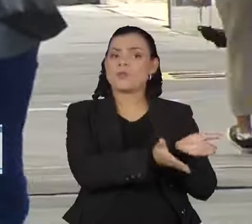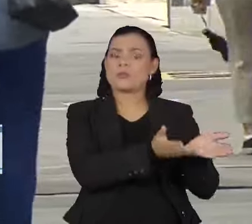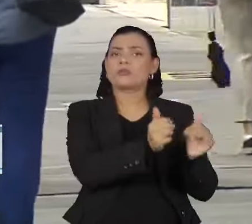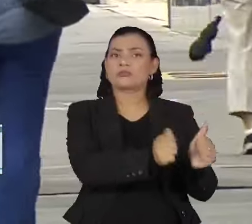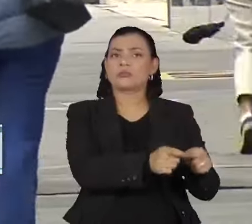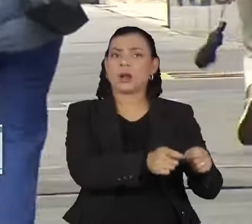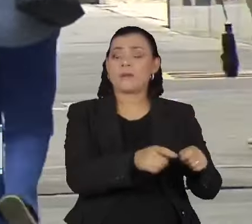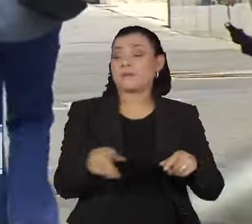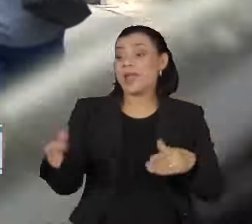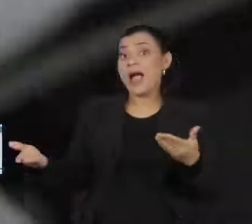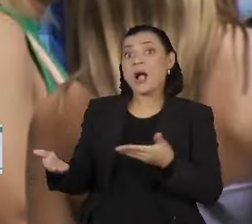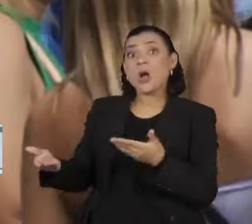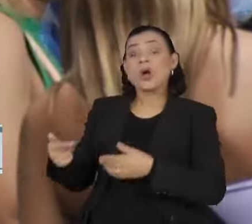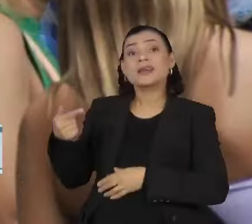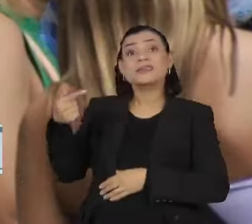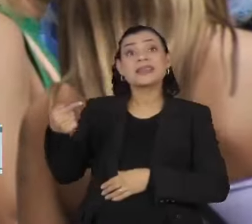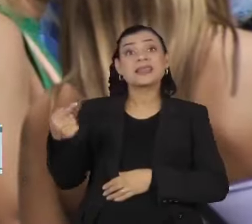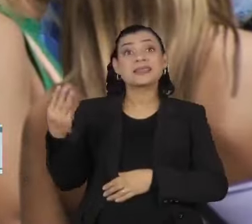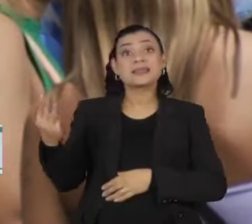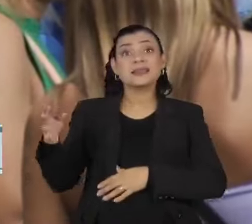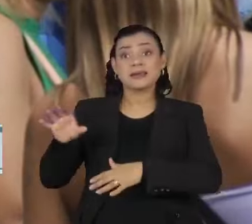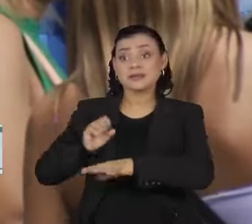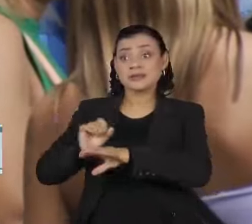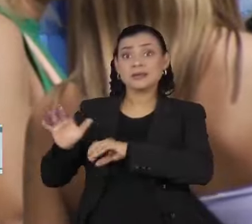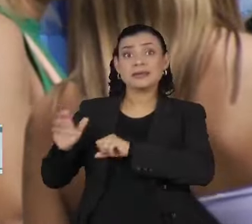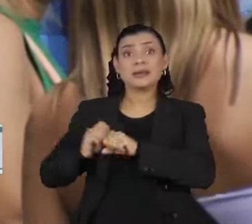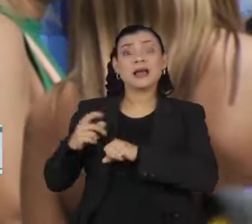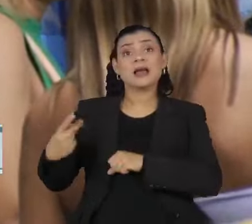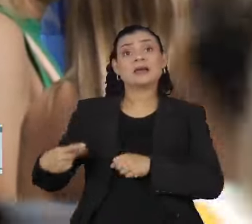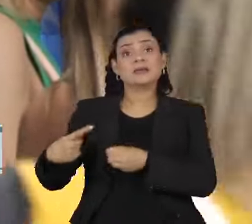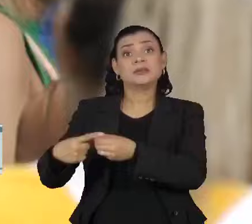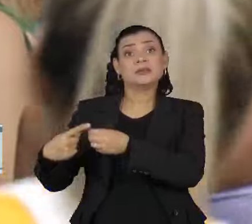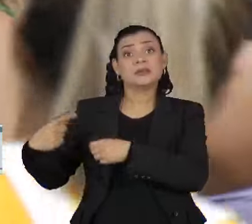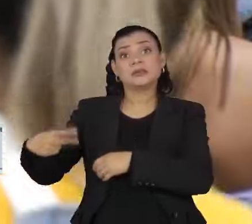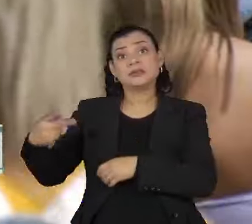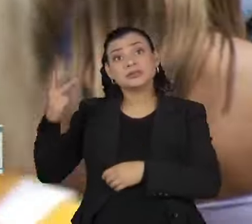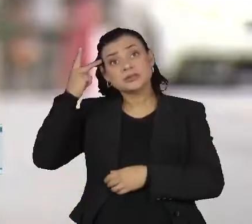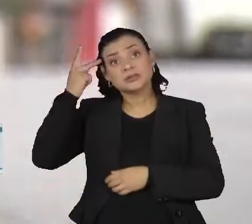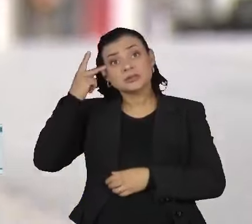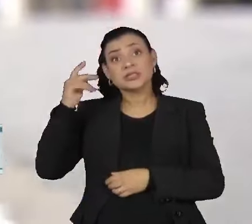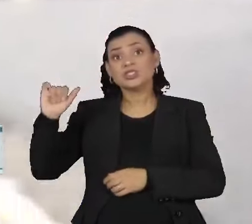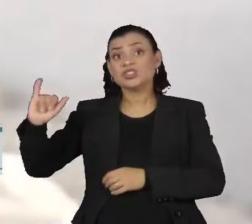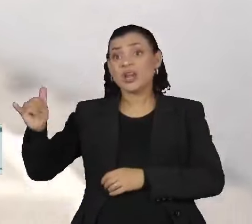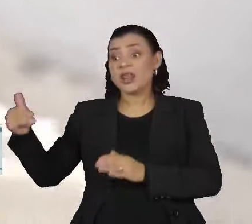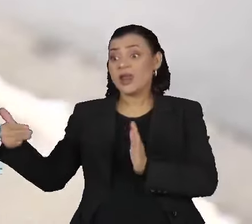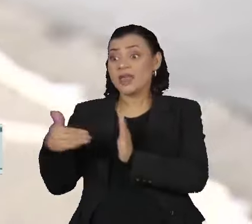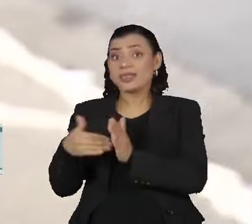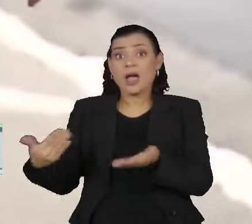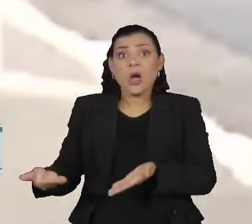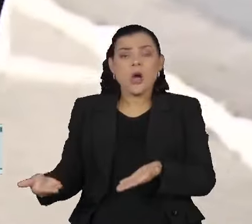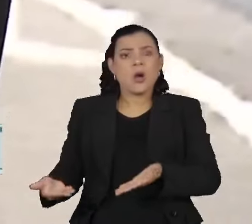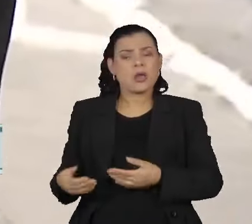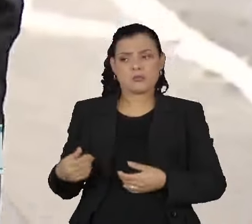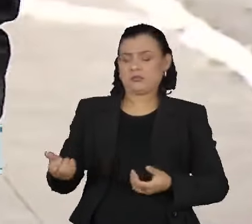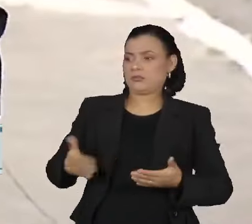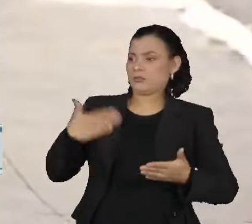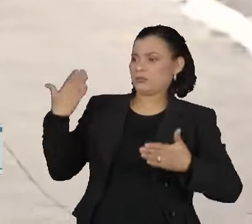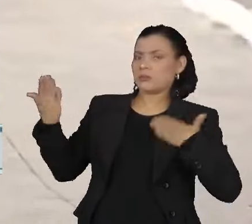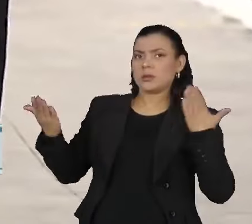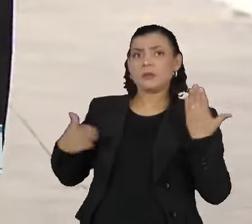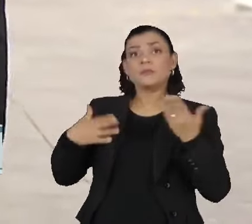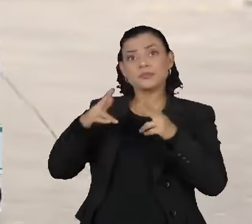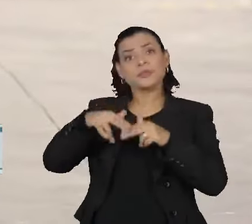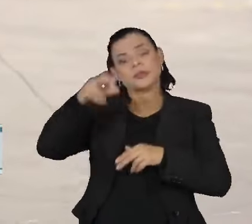São Paulo contabiliza 73 infectados em todos os municípios desde janeiro. A situação incomum fez com que a